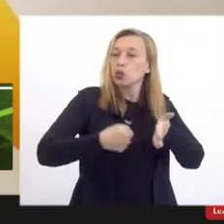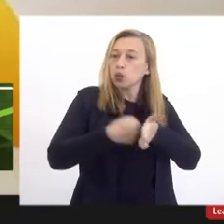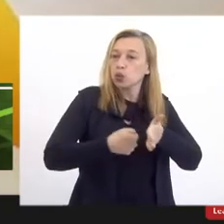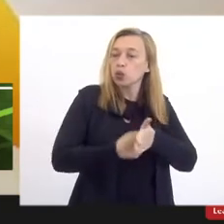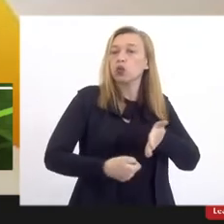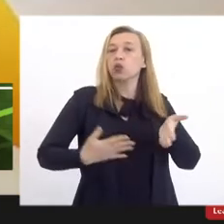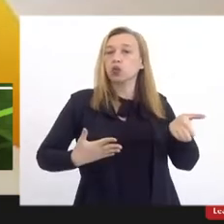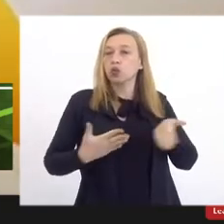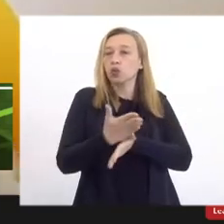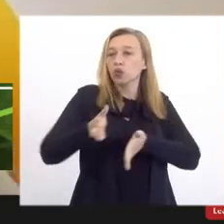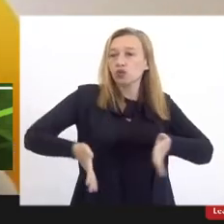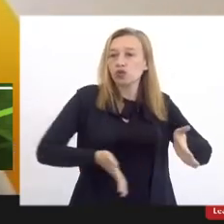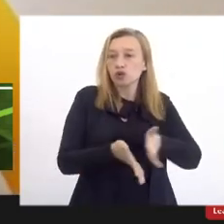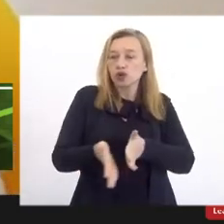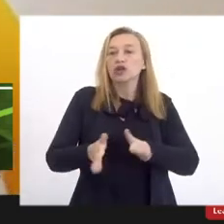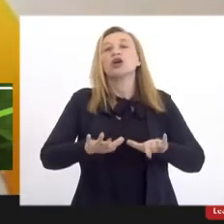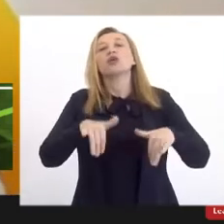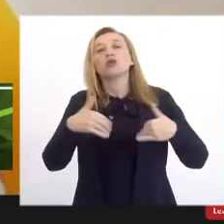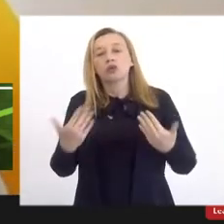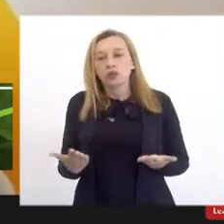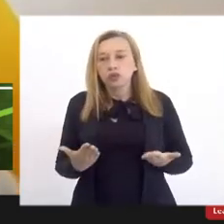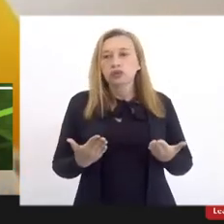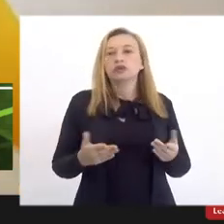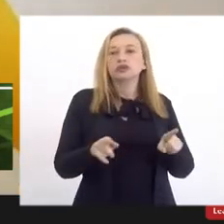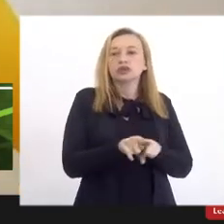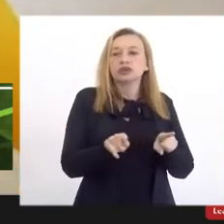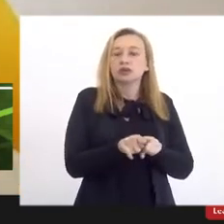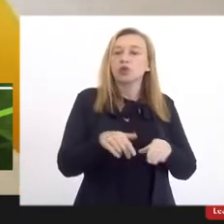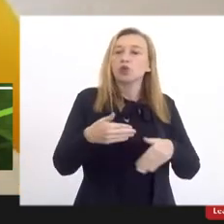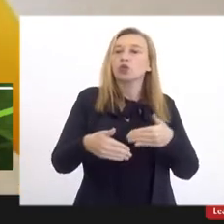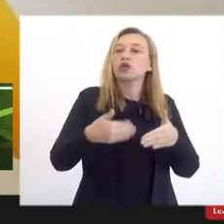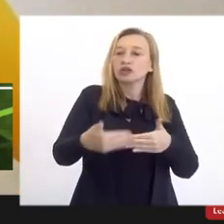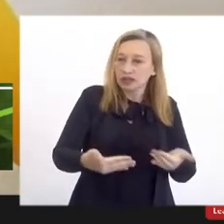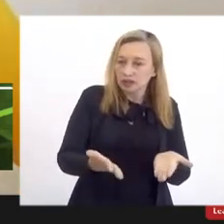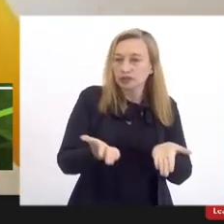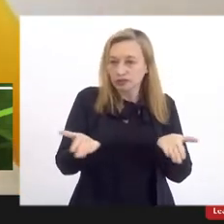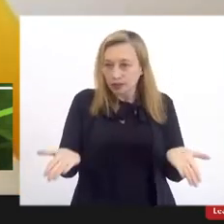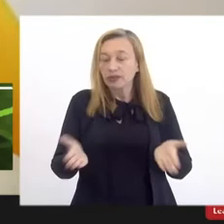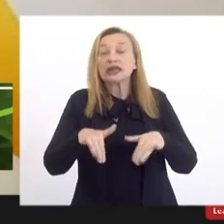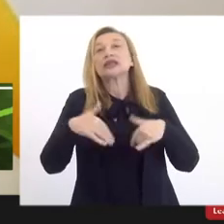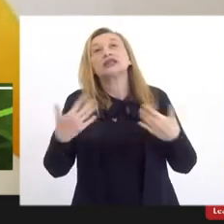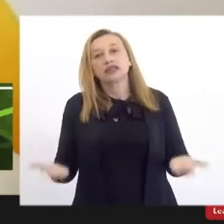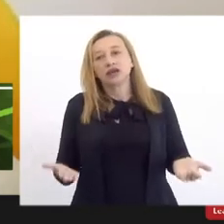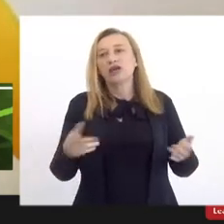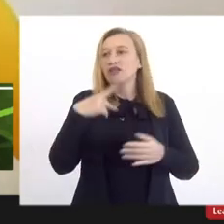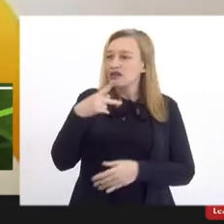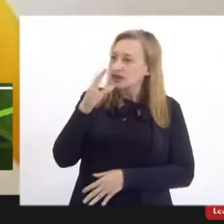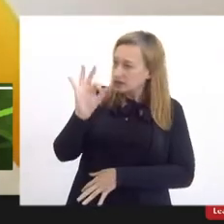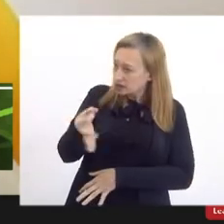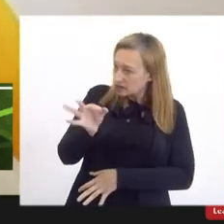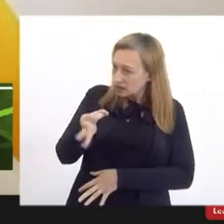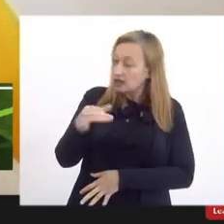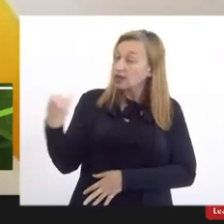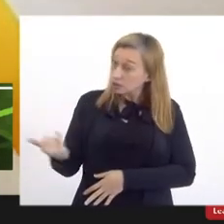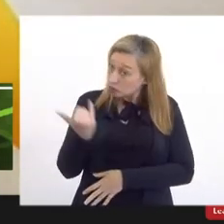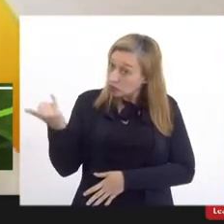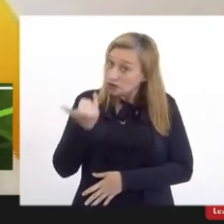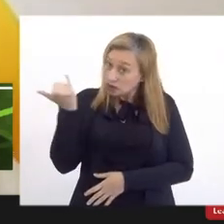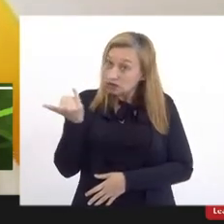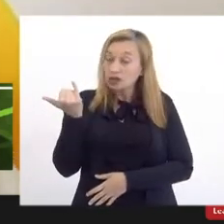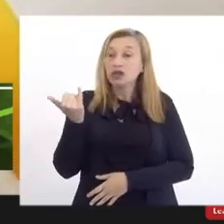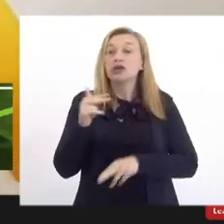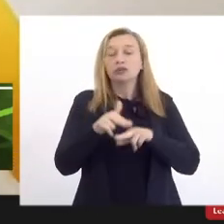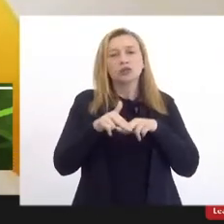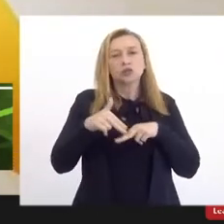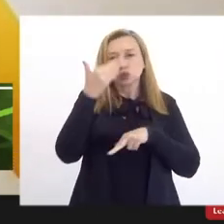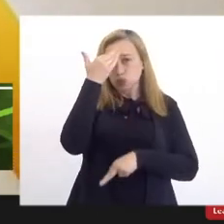esse caminho quanto como foi o processo. Então, sua fala realmente era uma fata importante, por